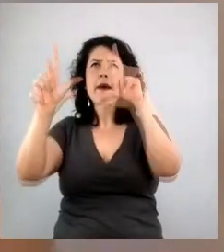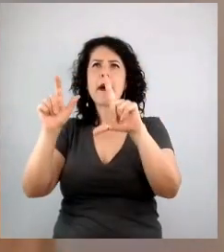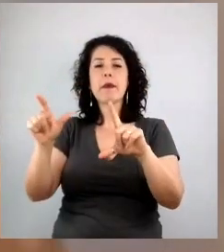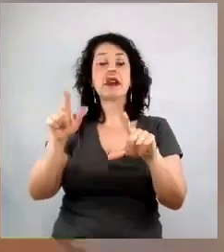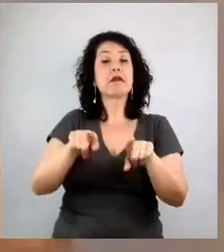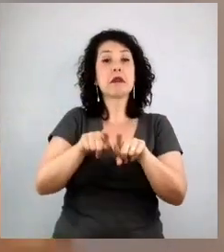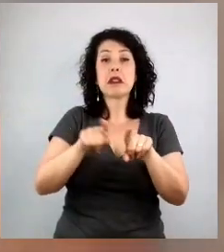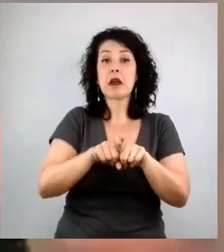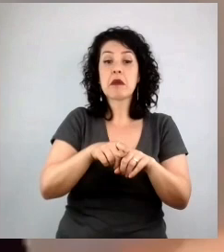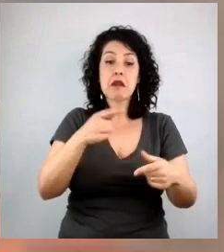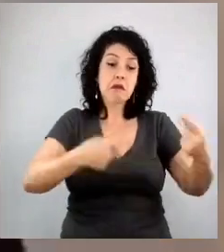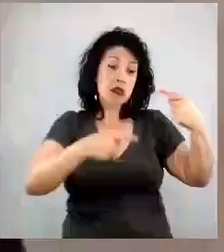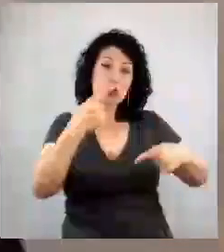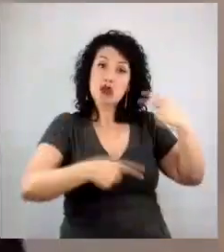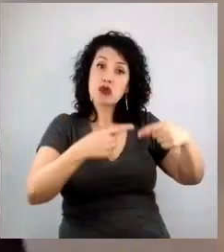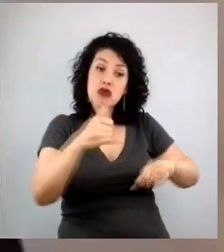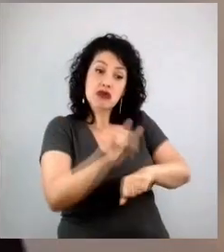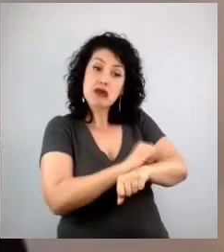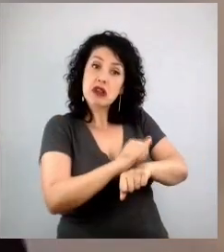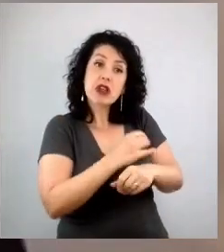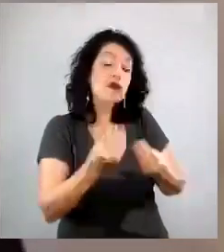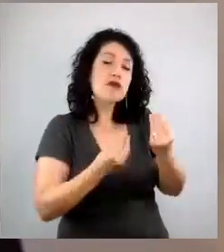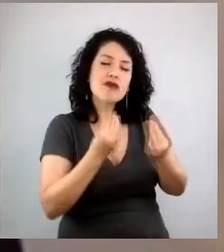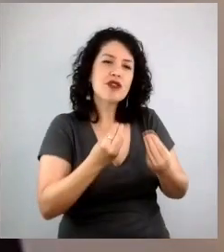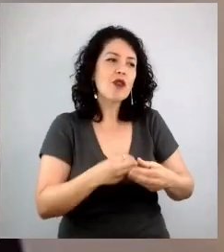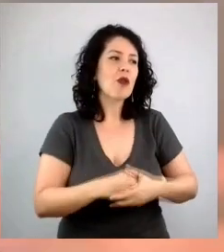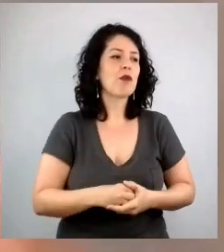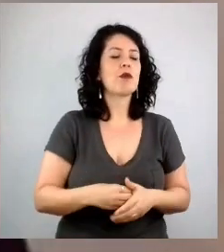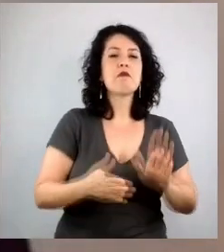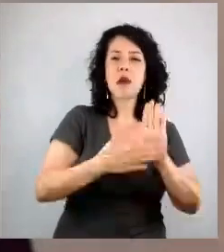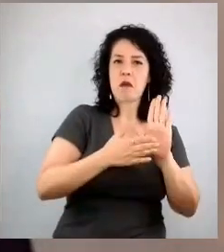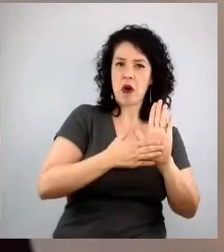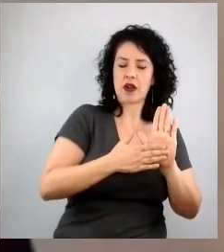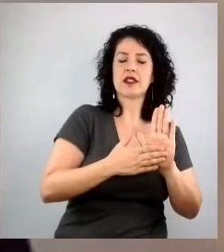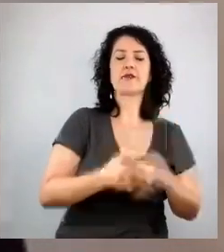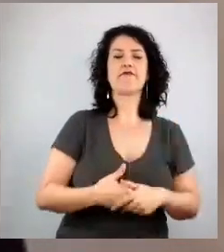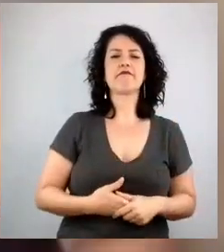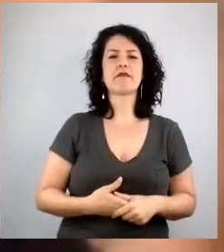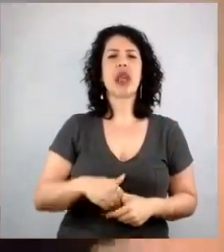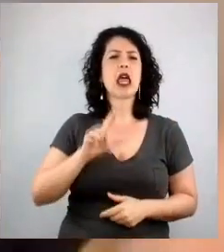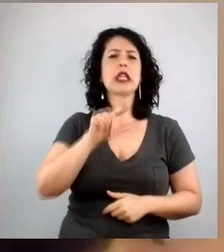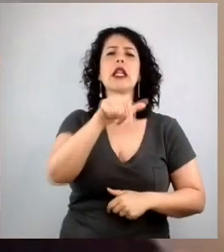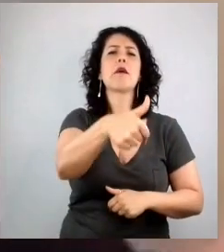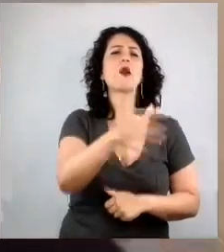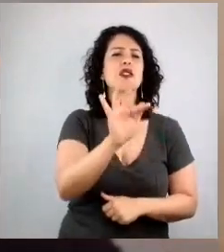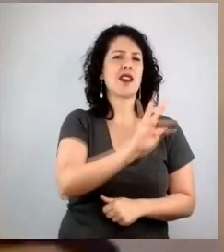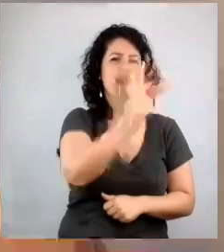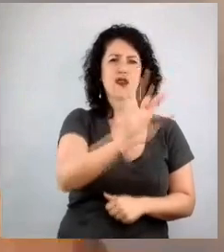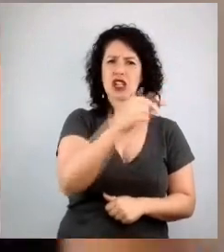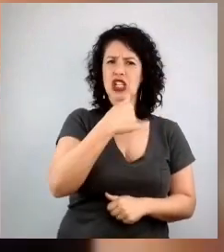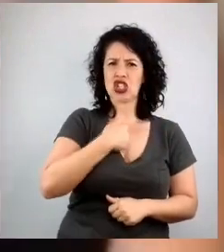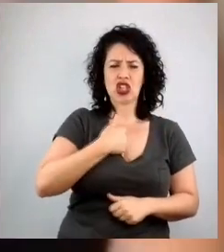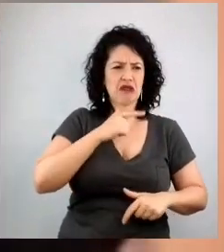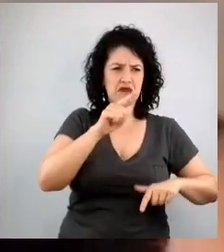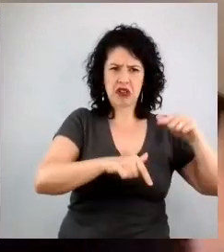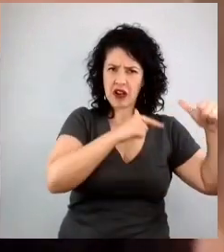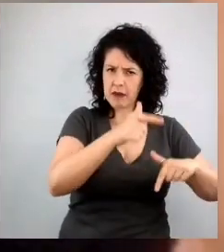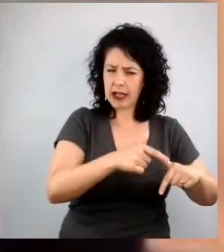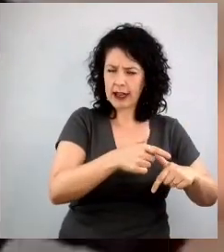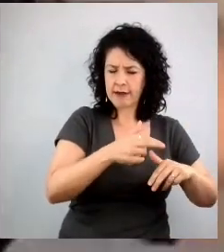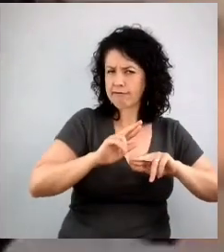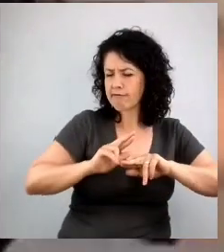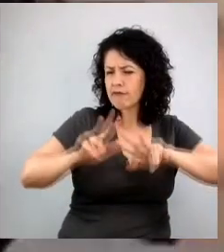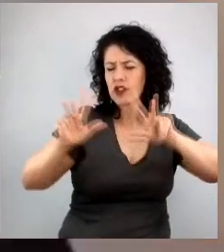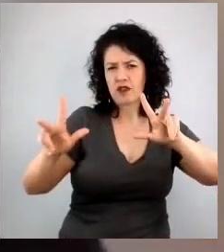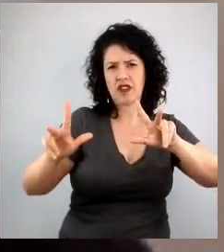Depois da faculdade, eu não fui trabalhar em agência de publicidade, mas a Marina foi. Eu fui cliente, depois fui consultor, depois fui trabalhar num negócio